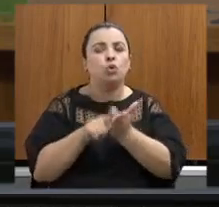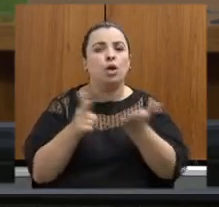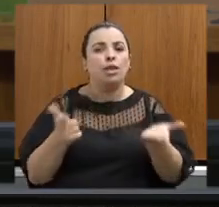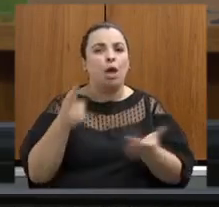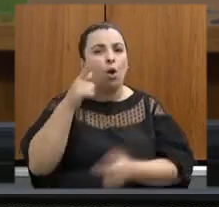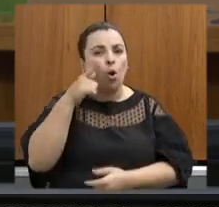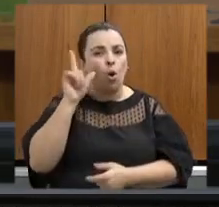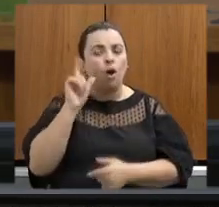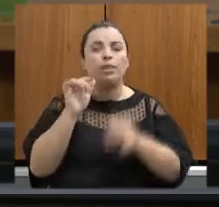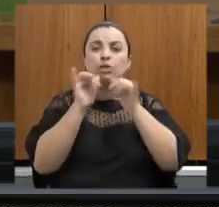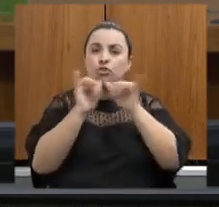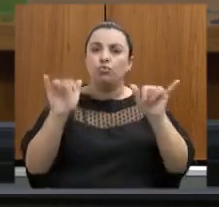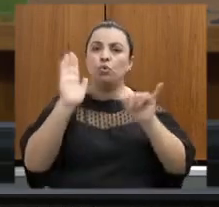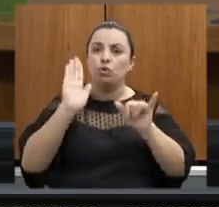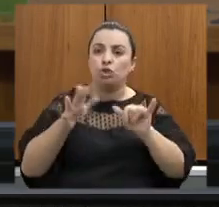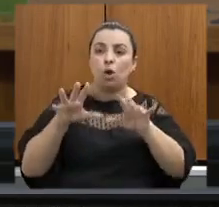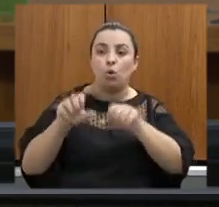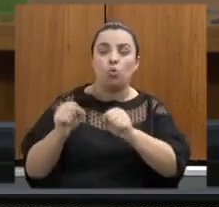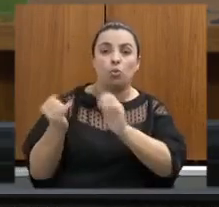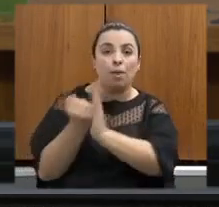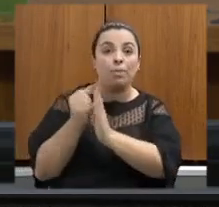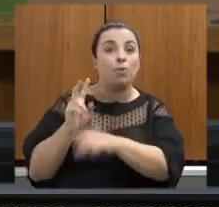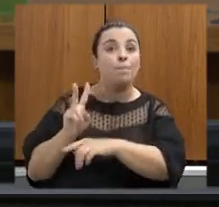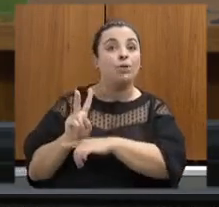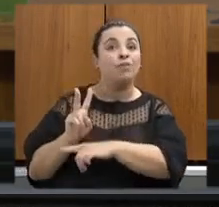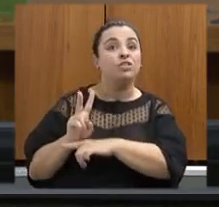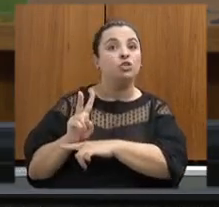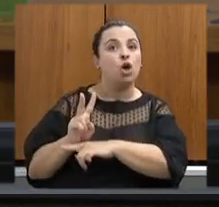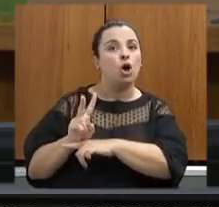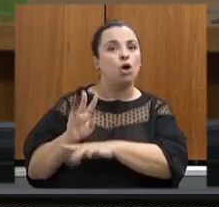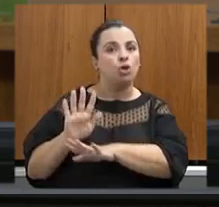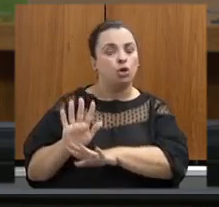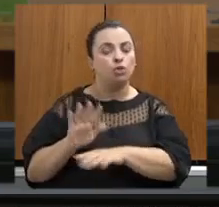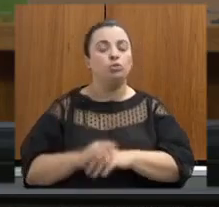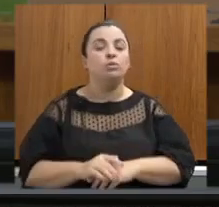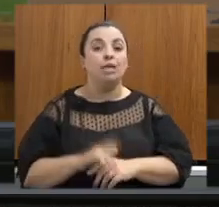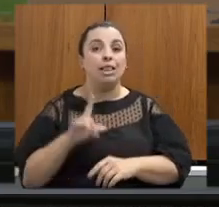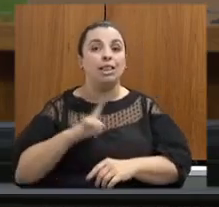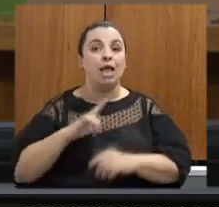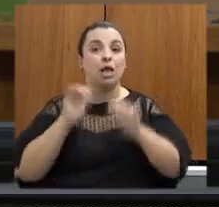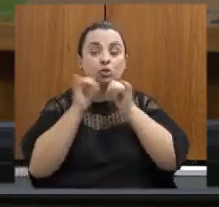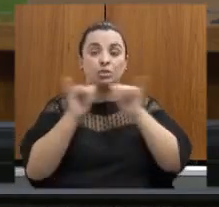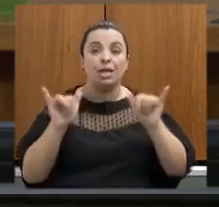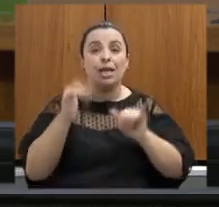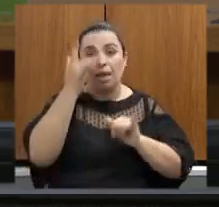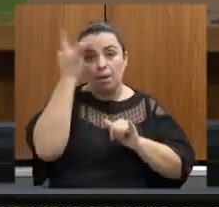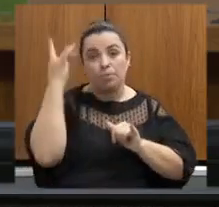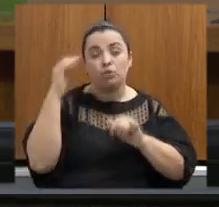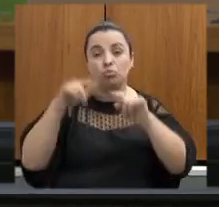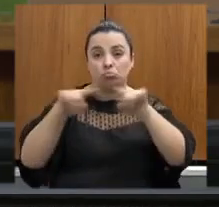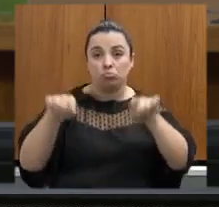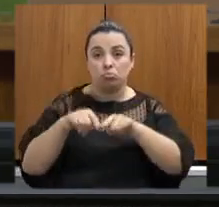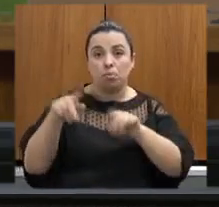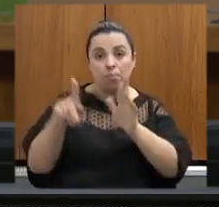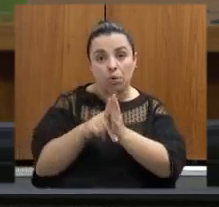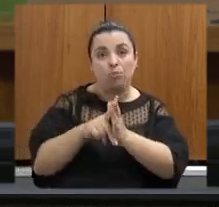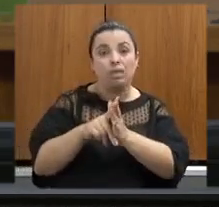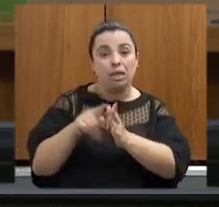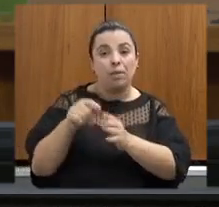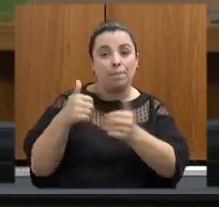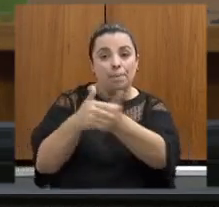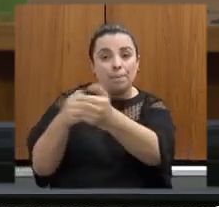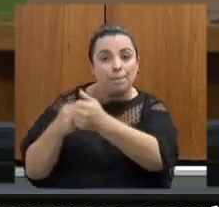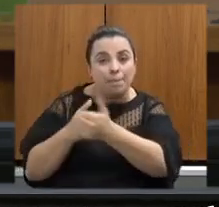estão sendo notificadas as prefeituras e os proprietários de terrenos na área para que o tombamento provisório seja